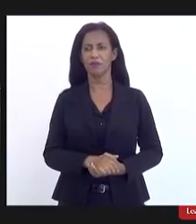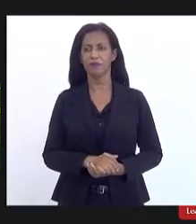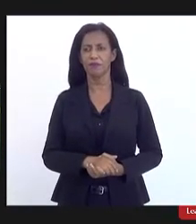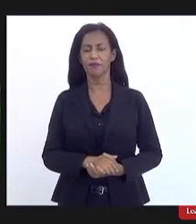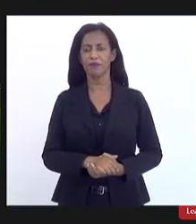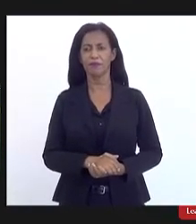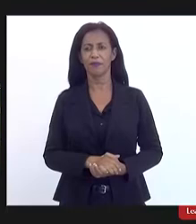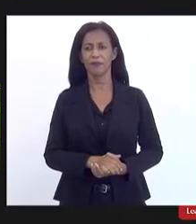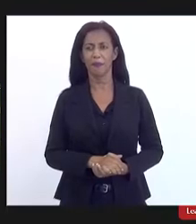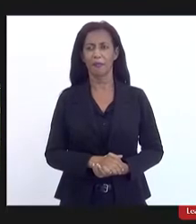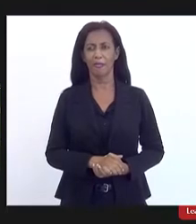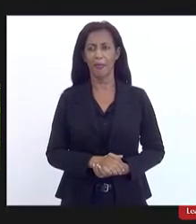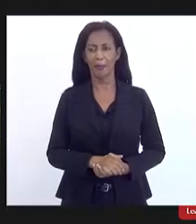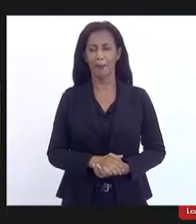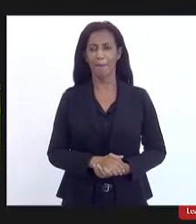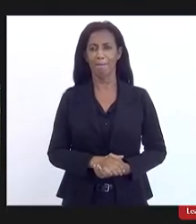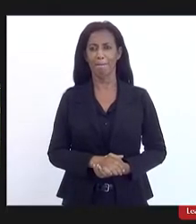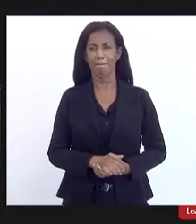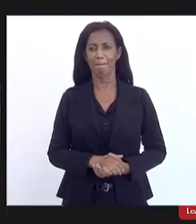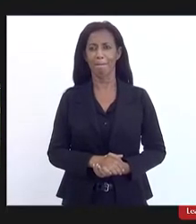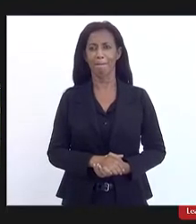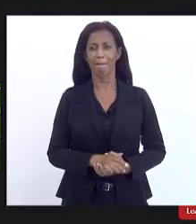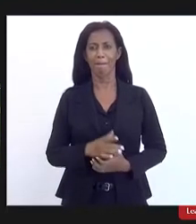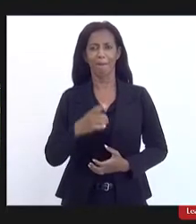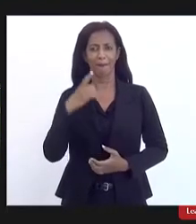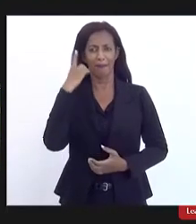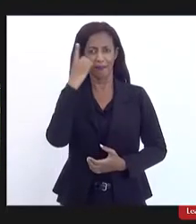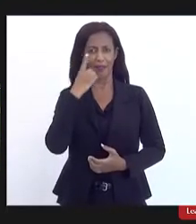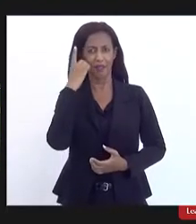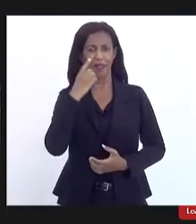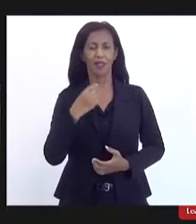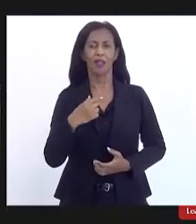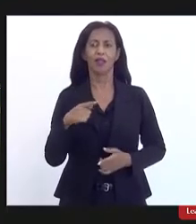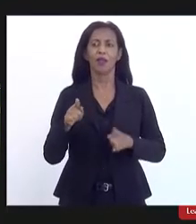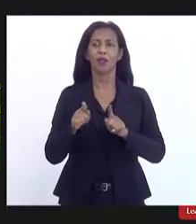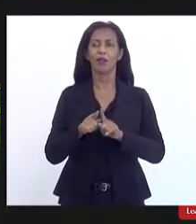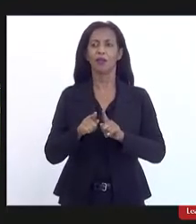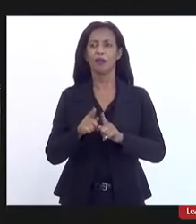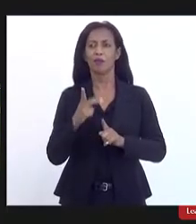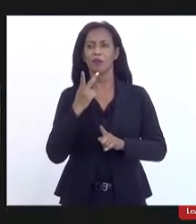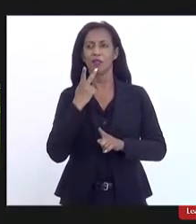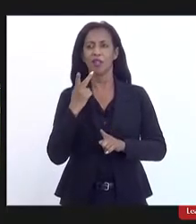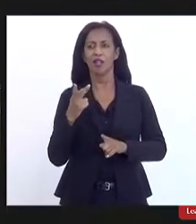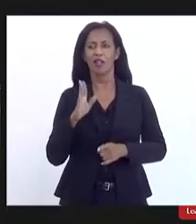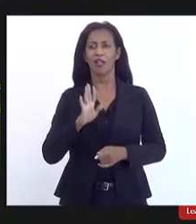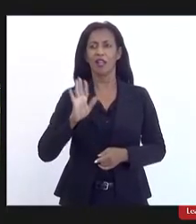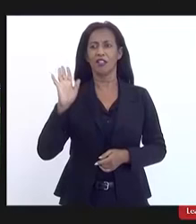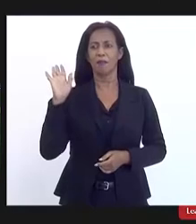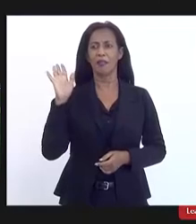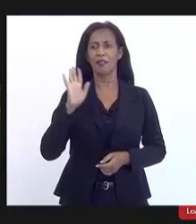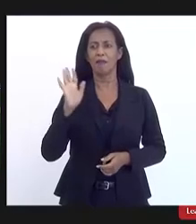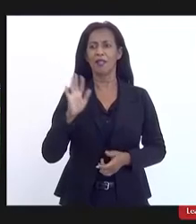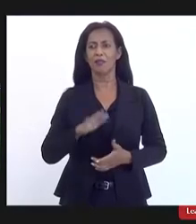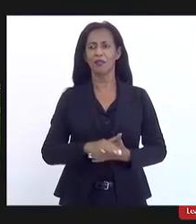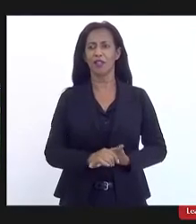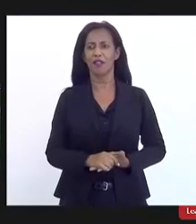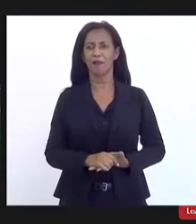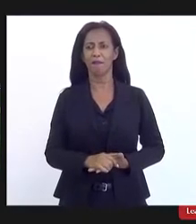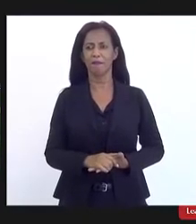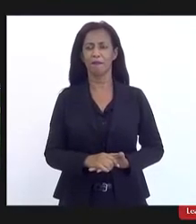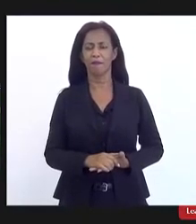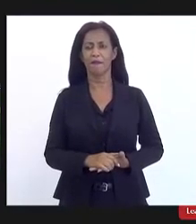sim só deputada eu também pedi a palavra aqui no início da audiência os dois estão